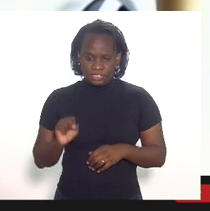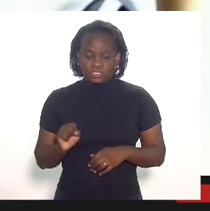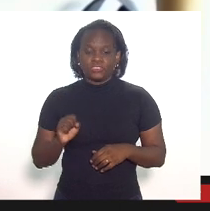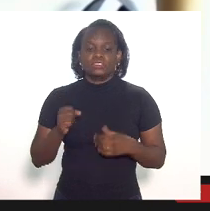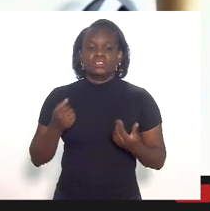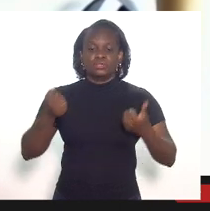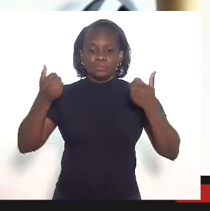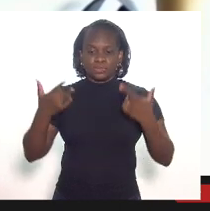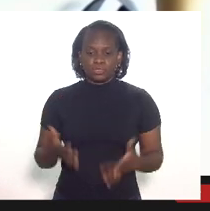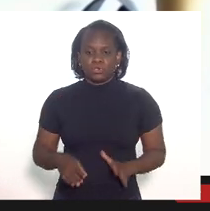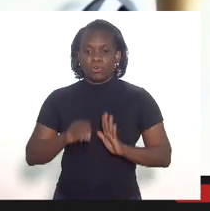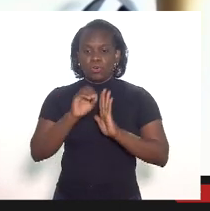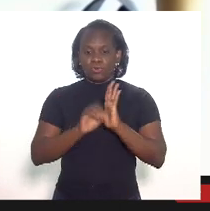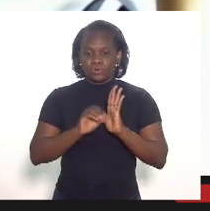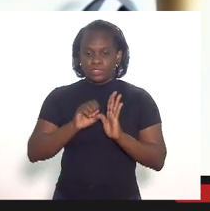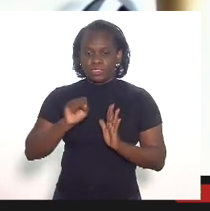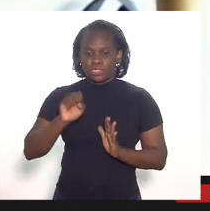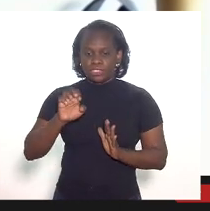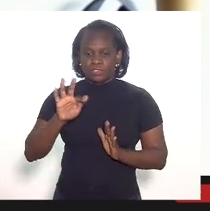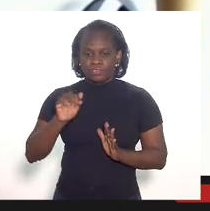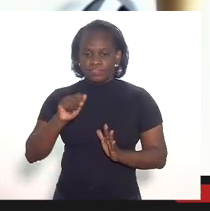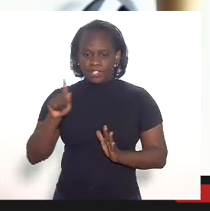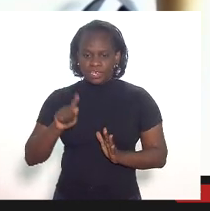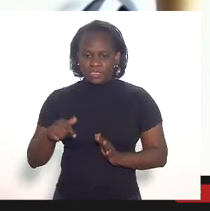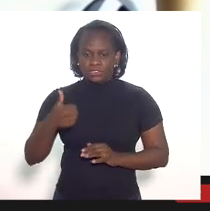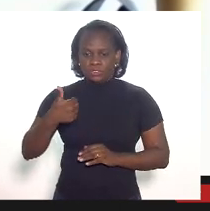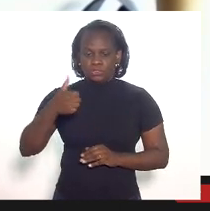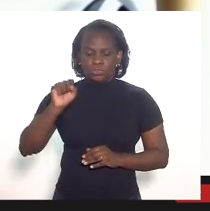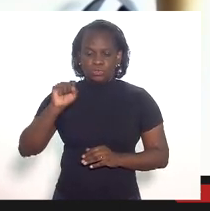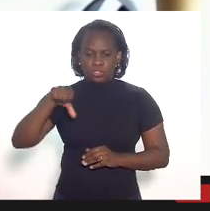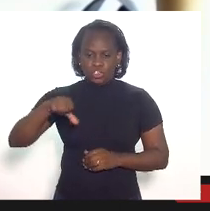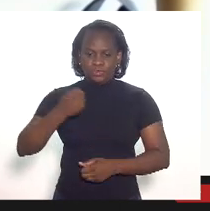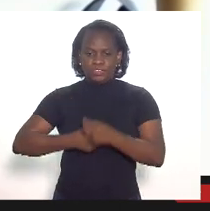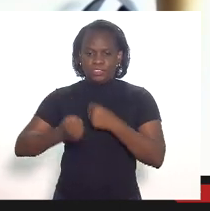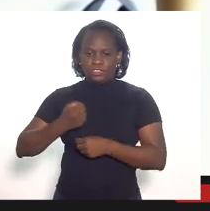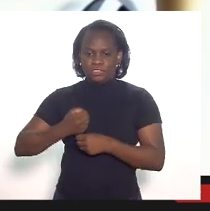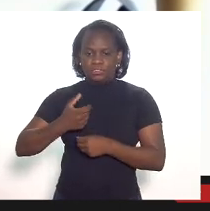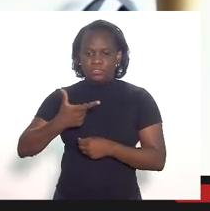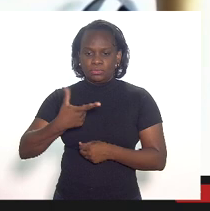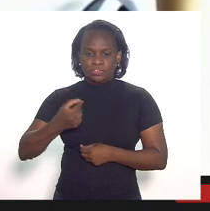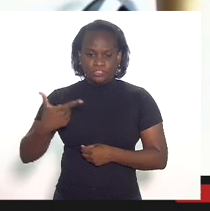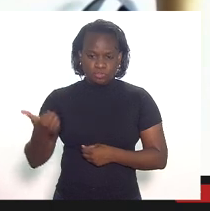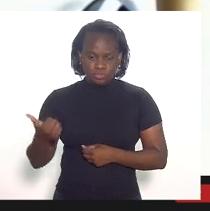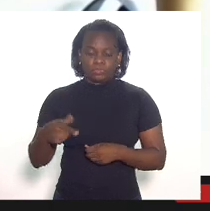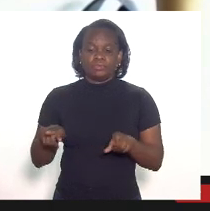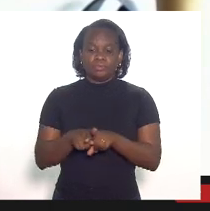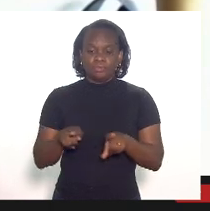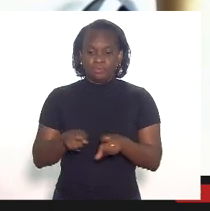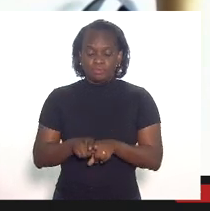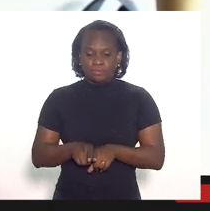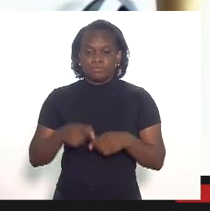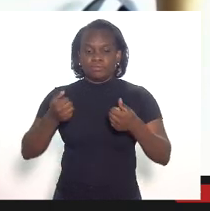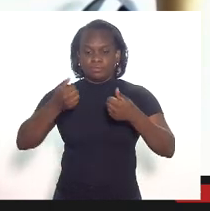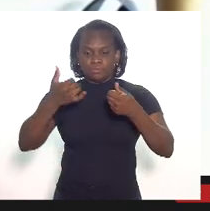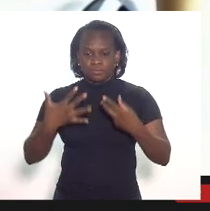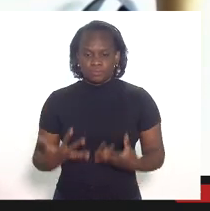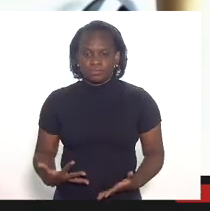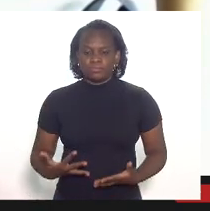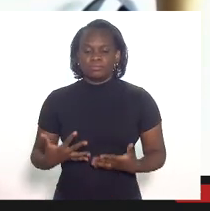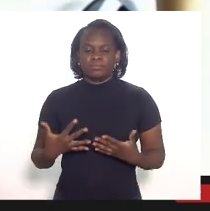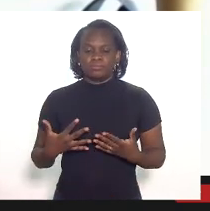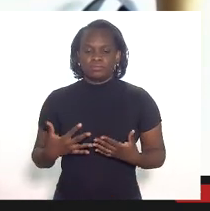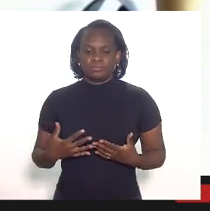exposto no ofício Cefaz 189 de 2021. E também explanação